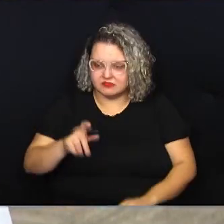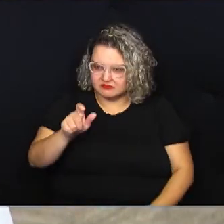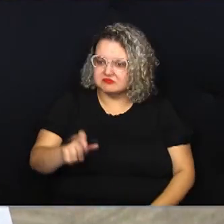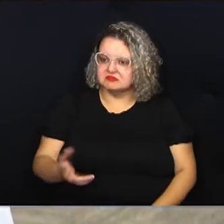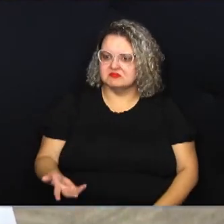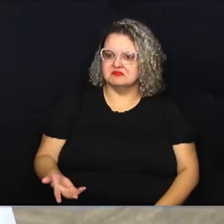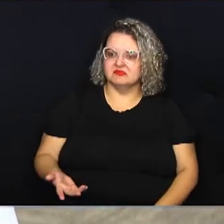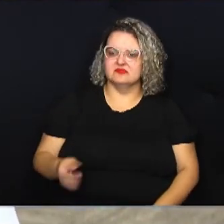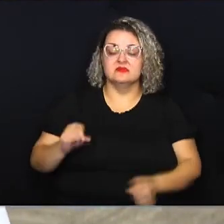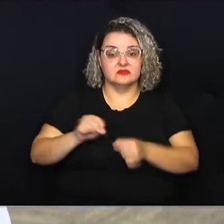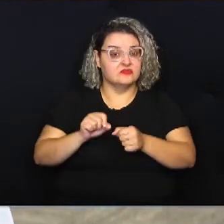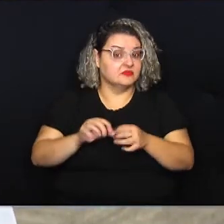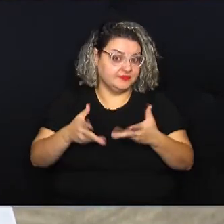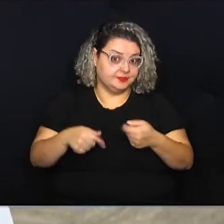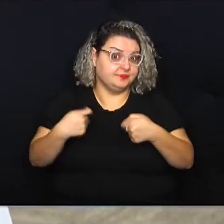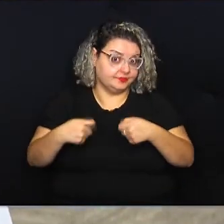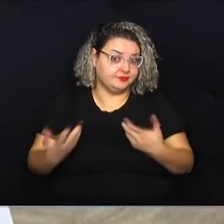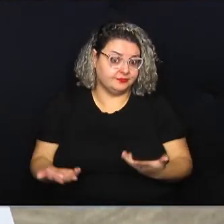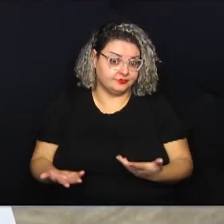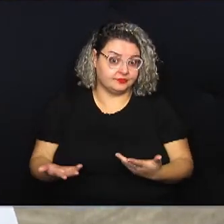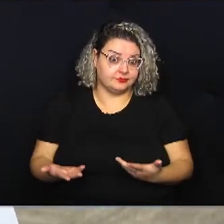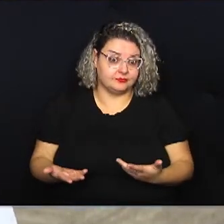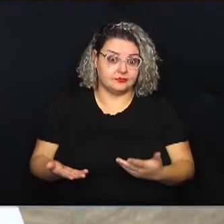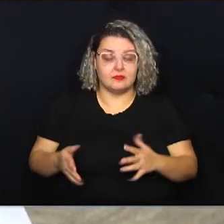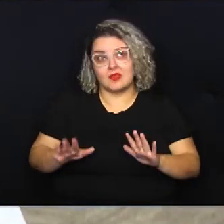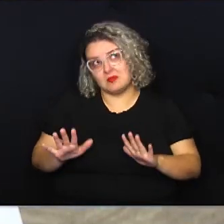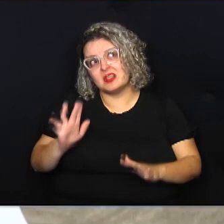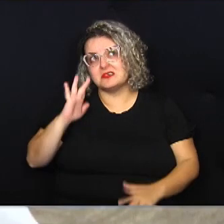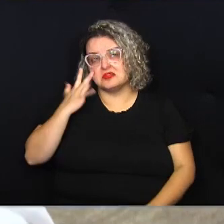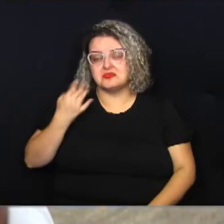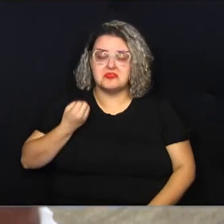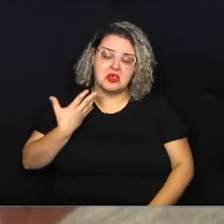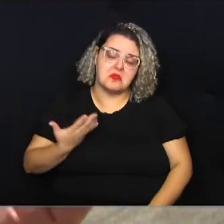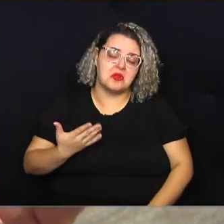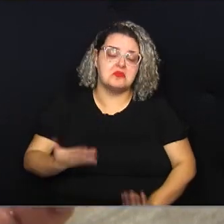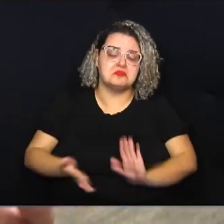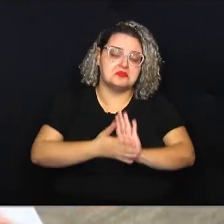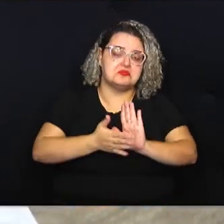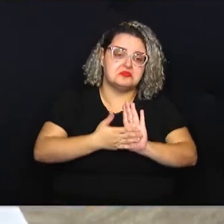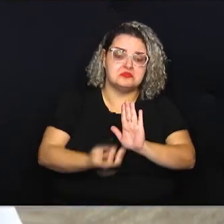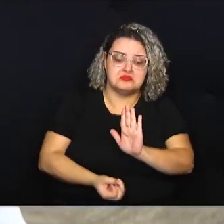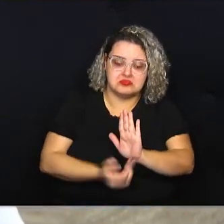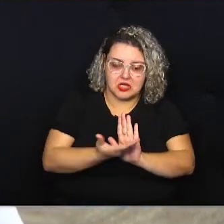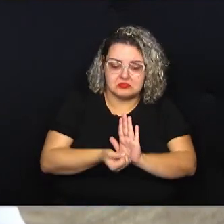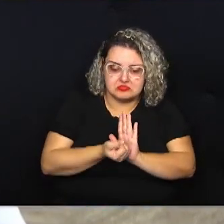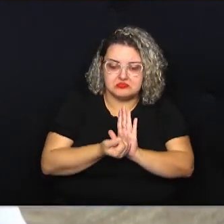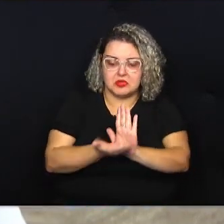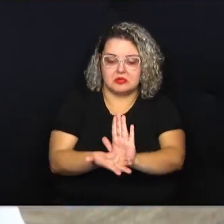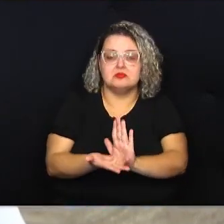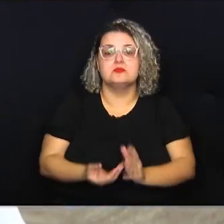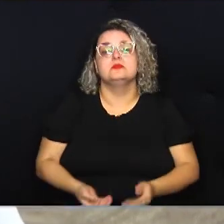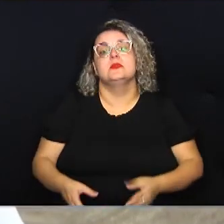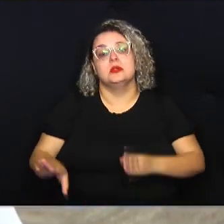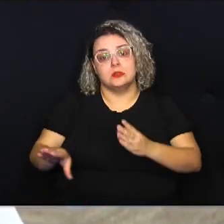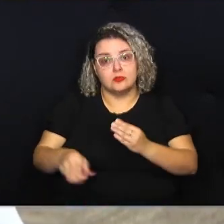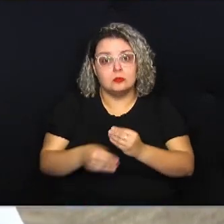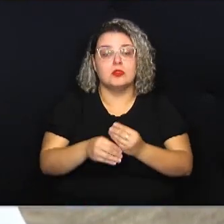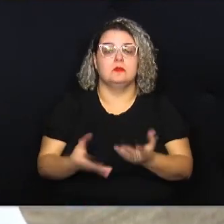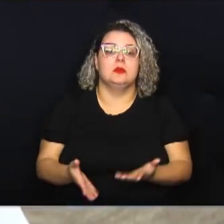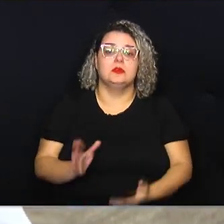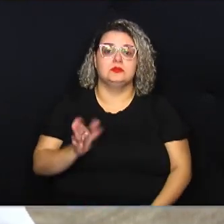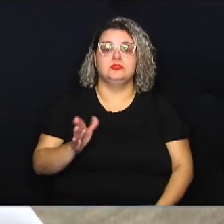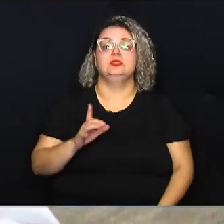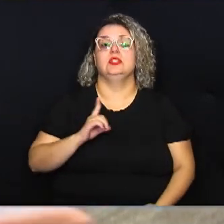faça o que tem que ser feito. Mas eu acho que foi bom, surgiu uma proposta, a gente deve apresentar uma emenda para que aquilo que já é